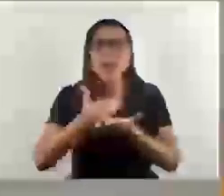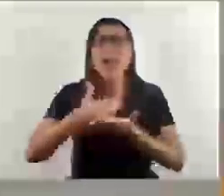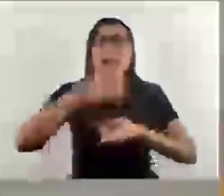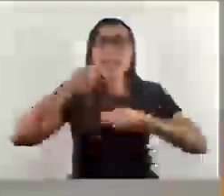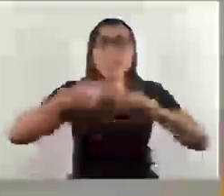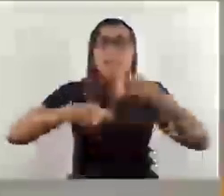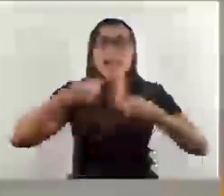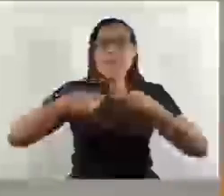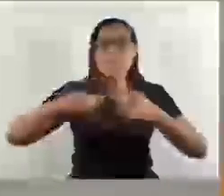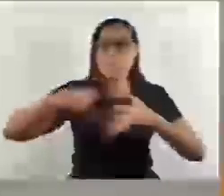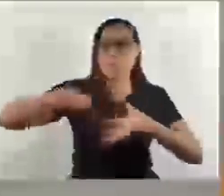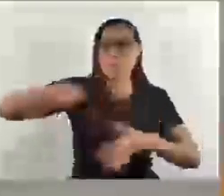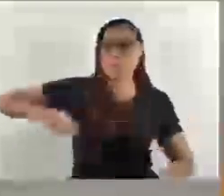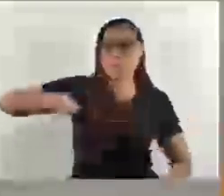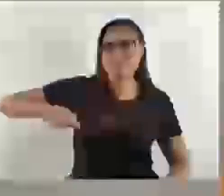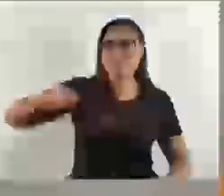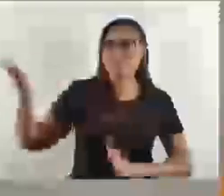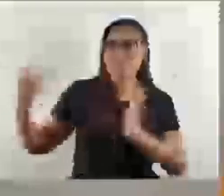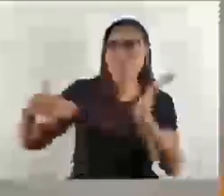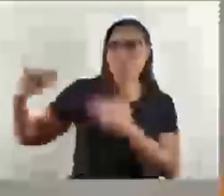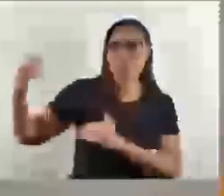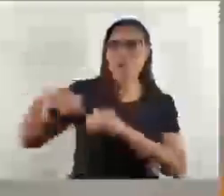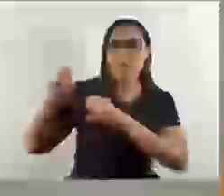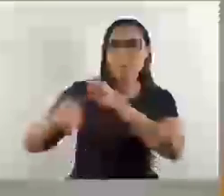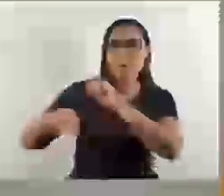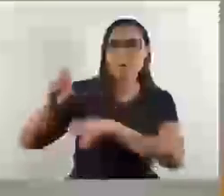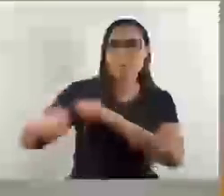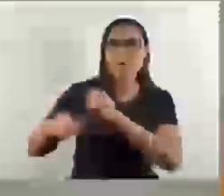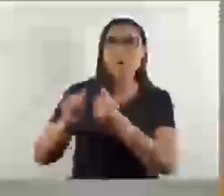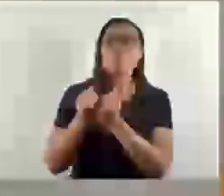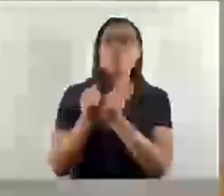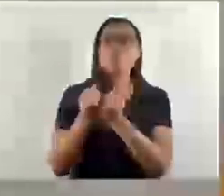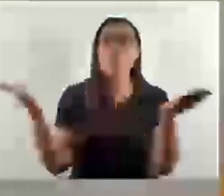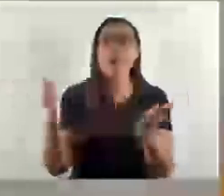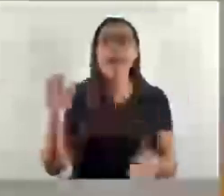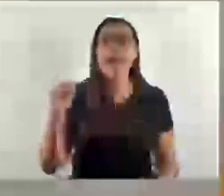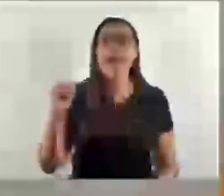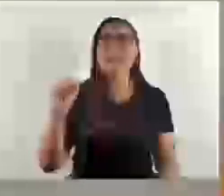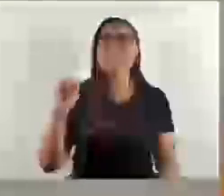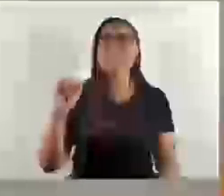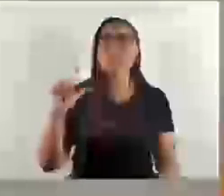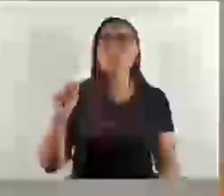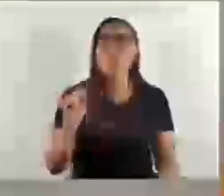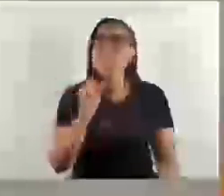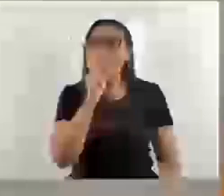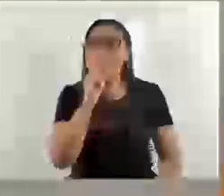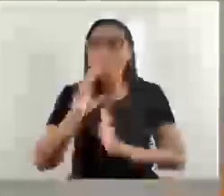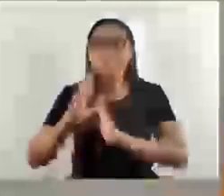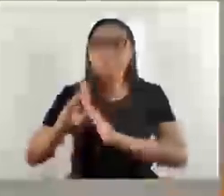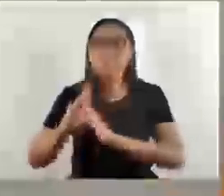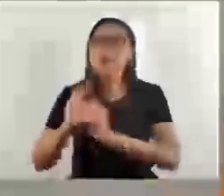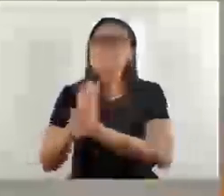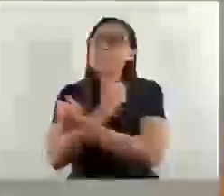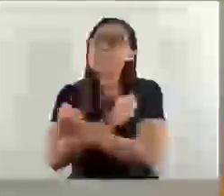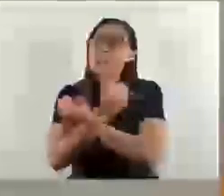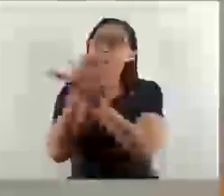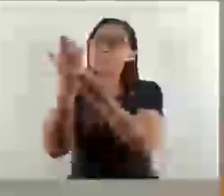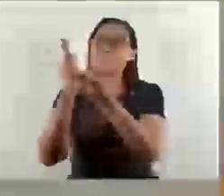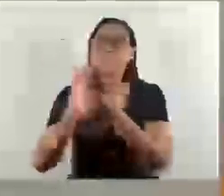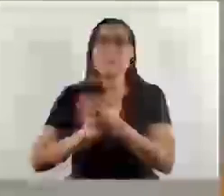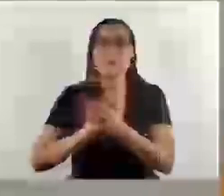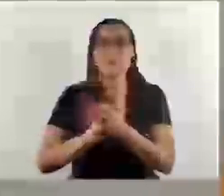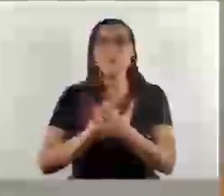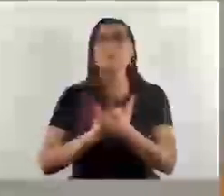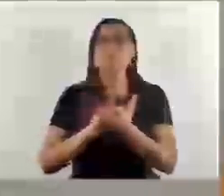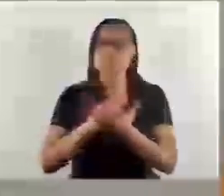a arrecadação vai ser doada ao Asilo do Seu Doca. Meu abraço, Paulo, e parabéns pela iniciativa, pode contar comigo.